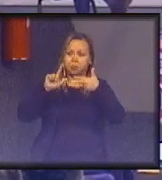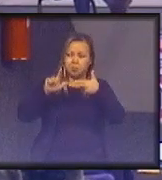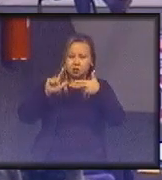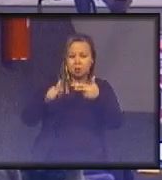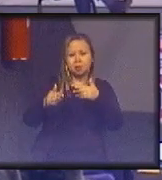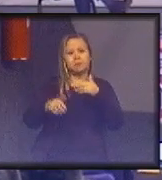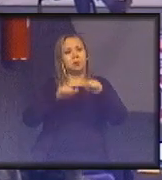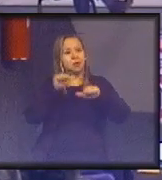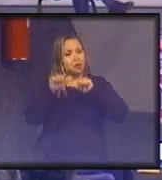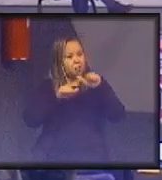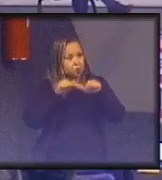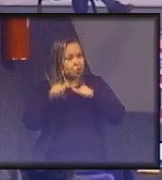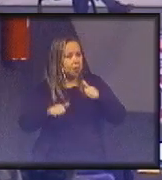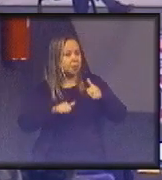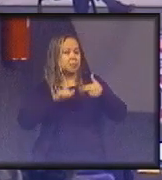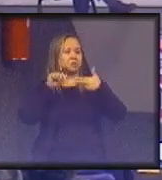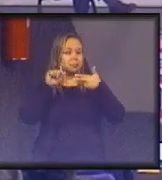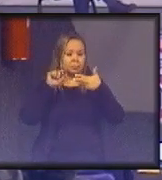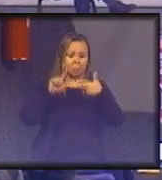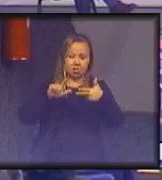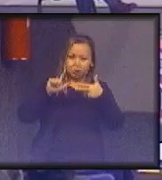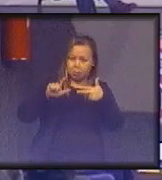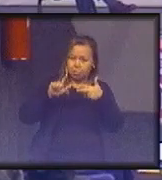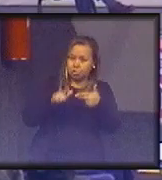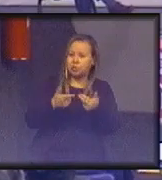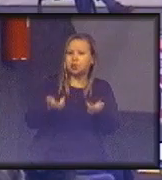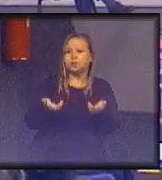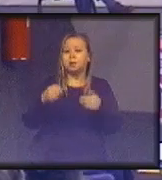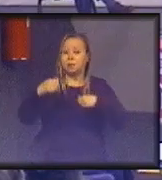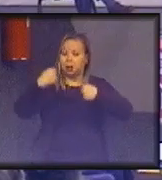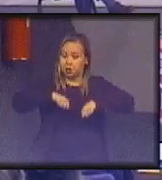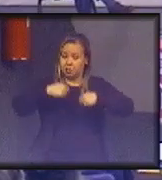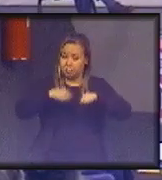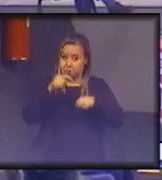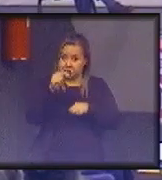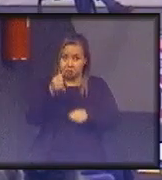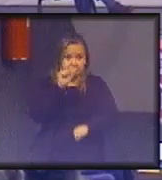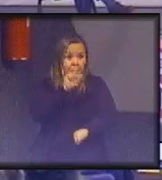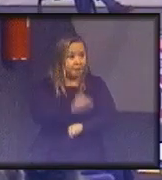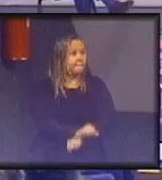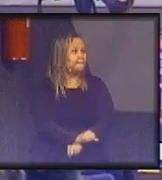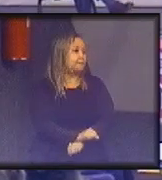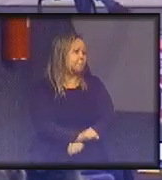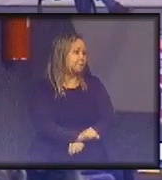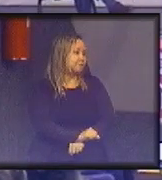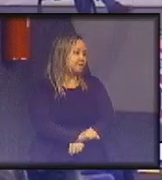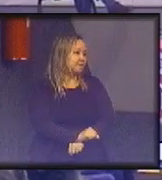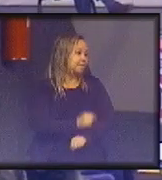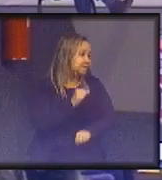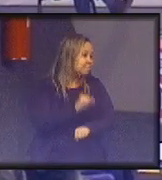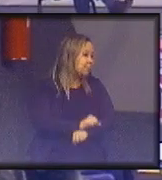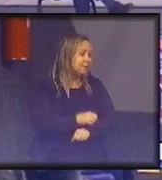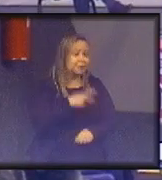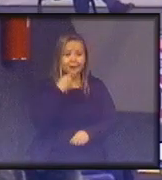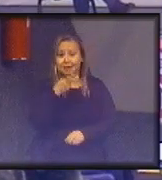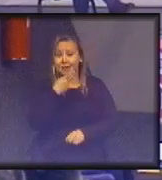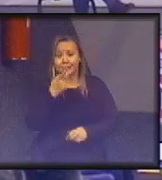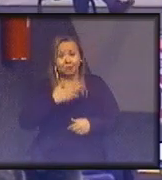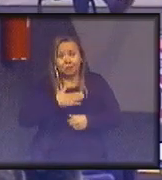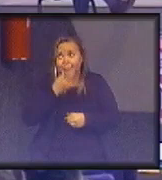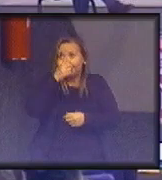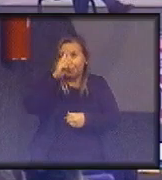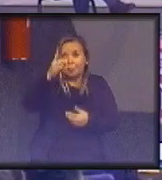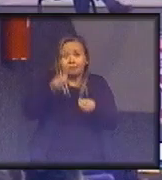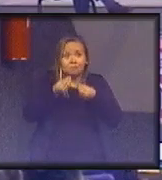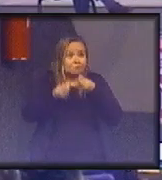legislativas que são necessárias, e isso parou. O eu posso dizer é, ah, meu Deus, o que eu vou dizer